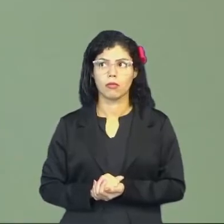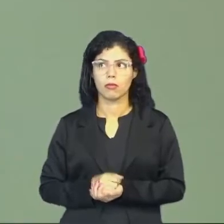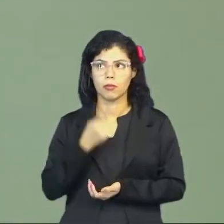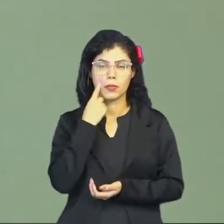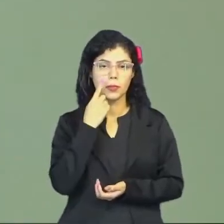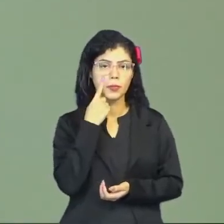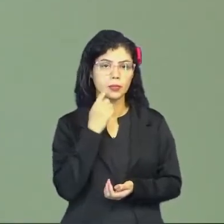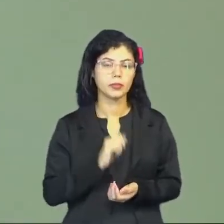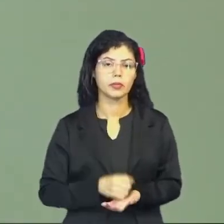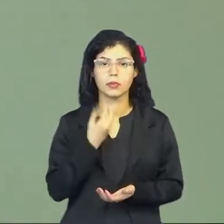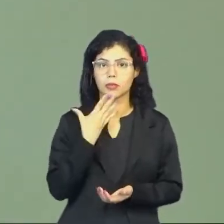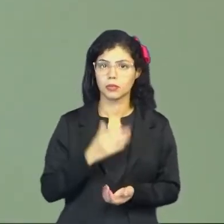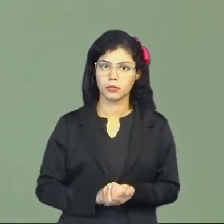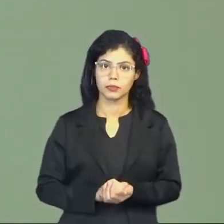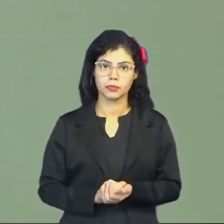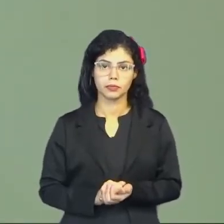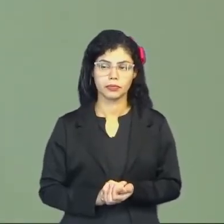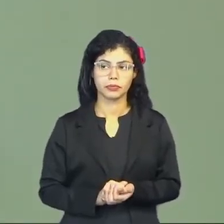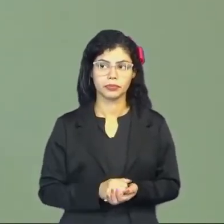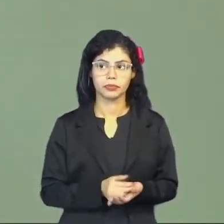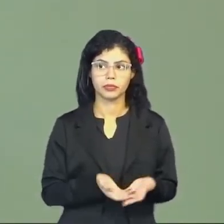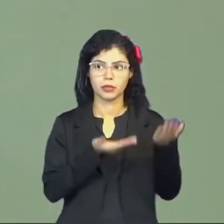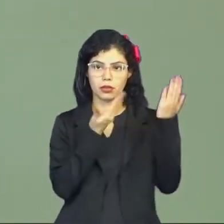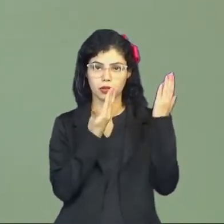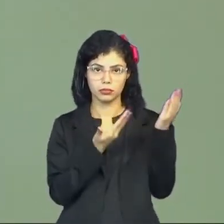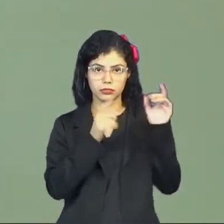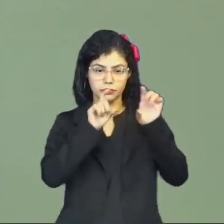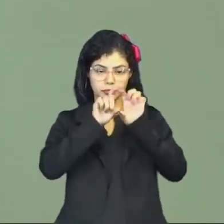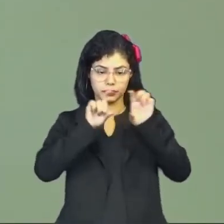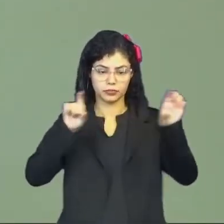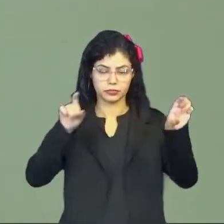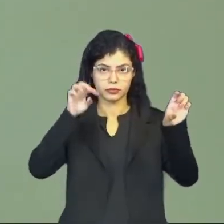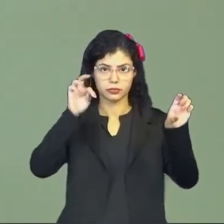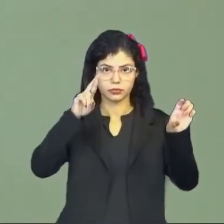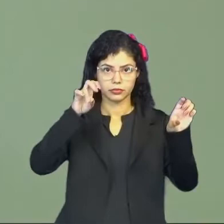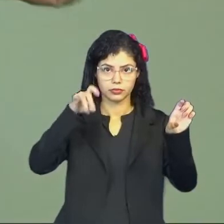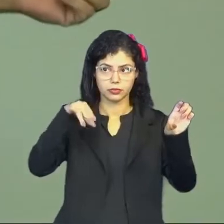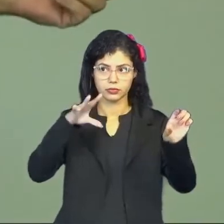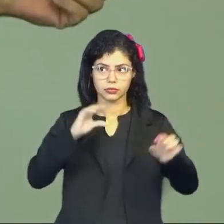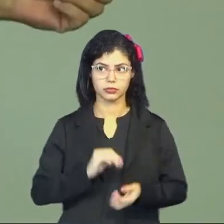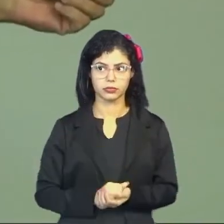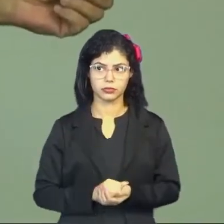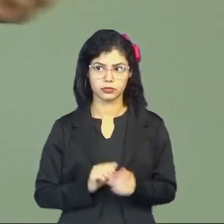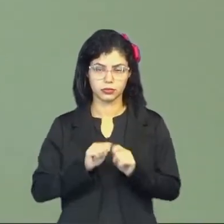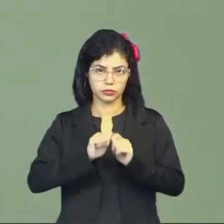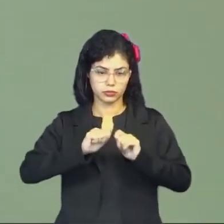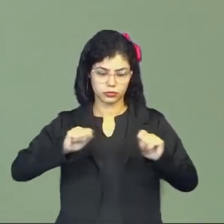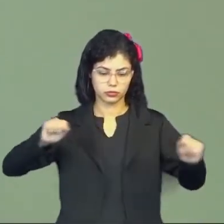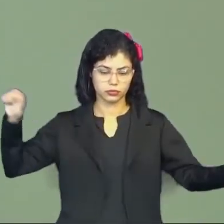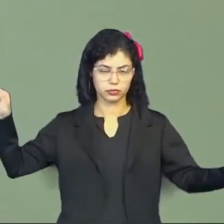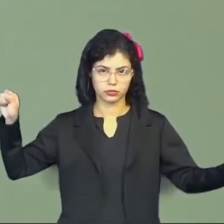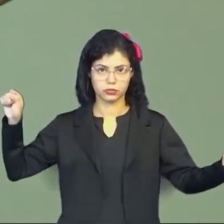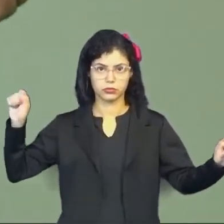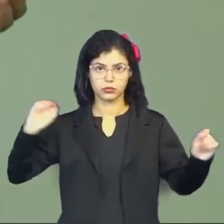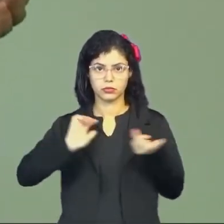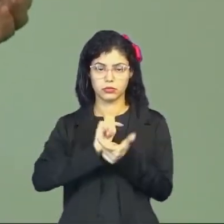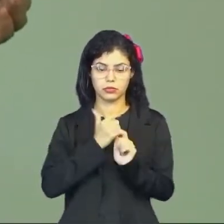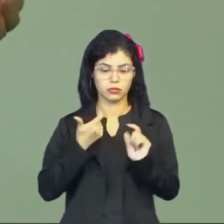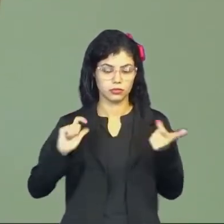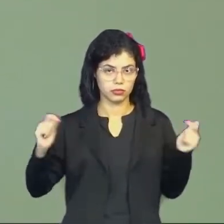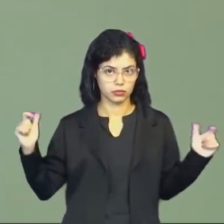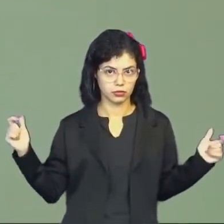Aliás, observem bem, tenho até uma aqui, olha. Quando a gente fala da régua e a treina, a treina a gente usa em grande